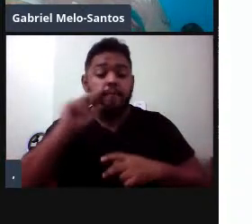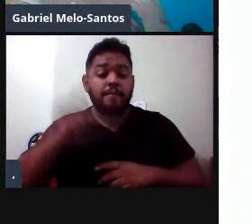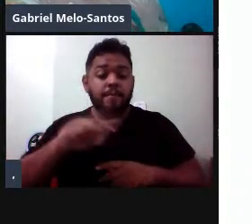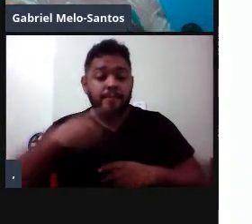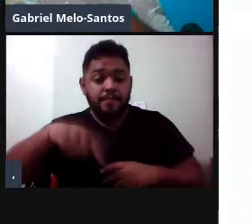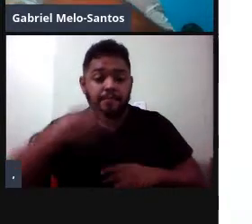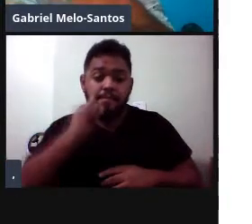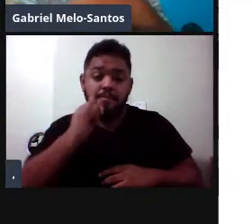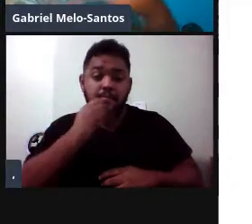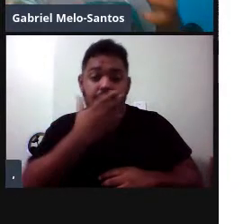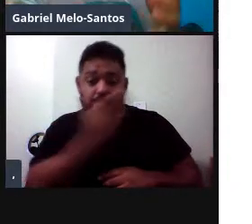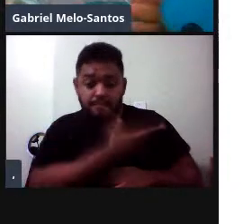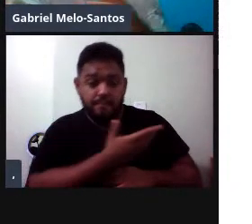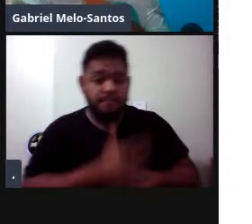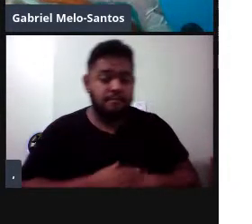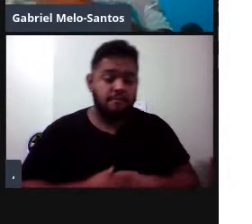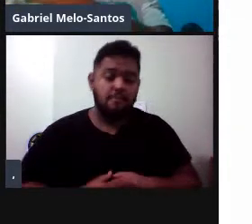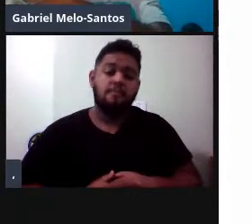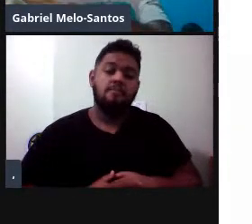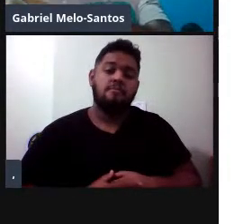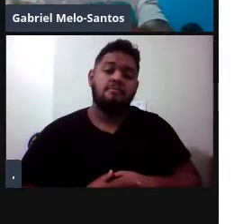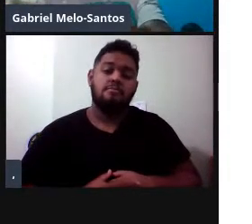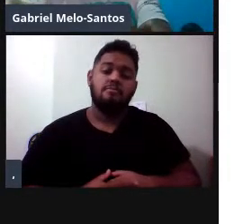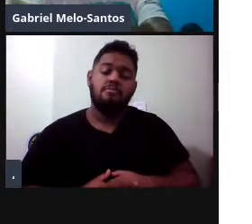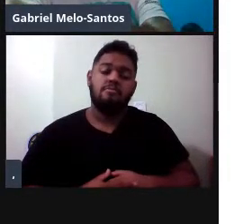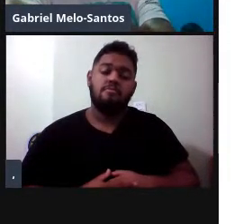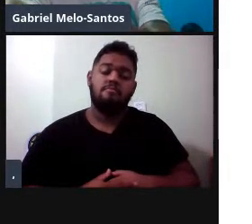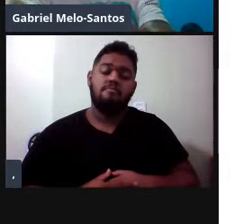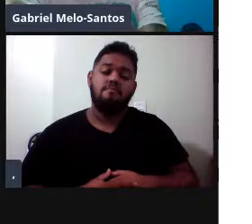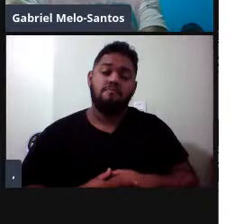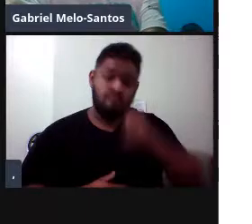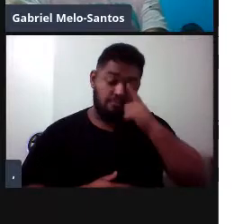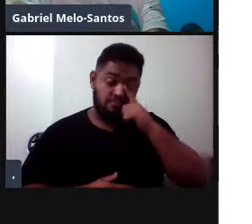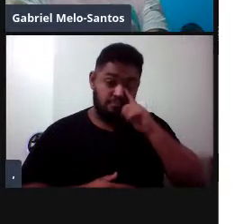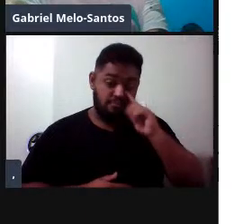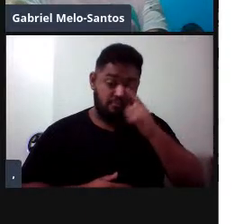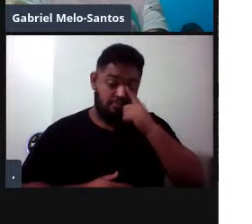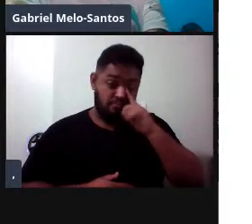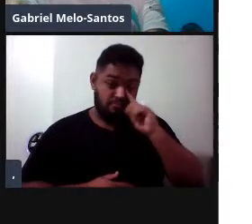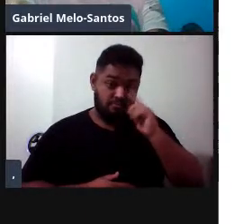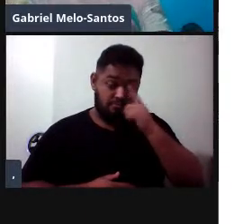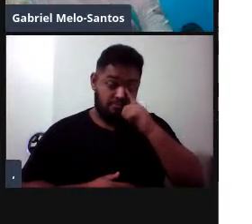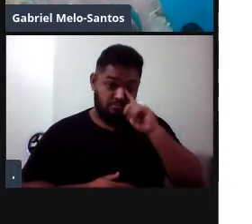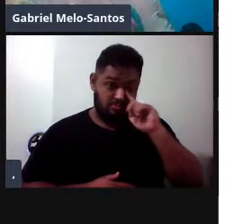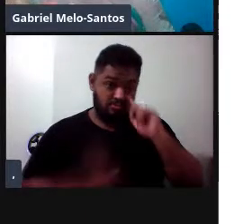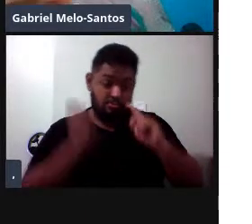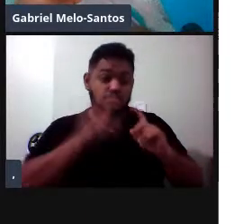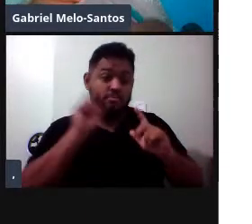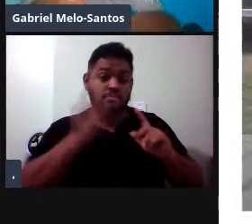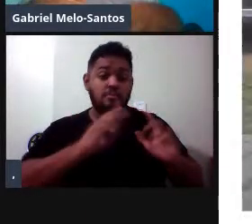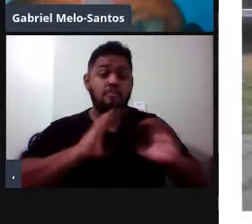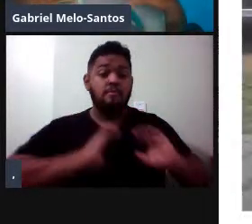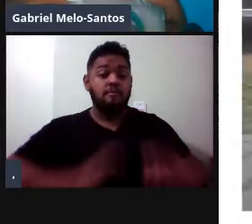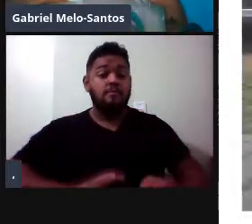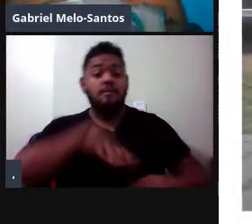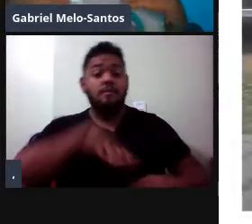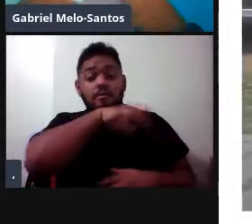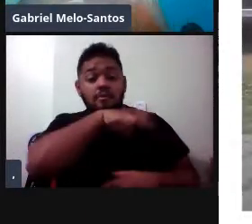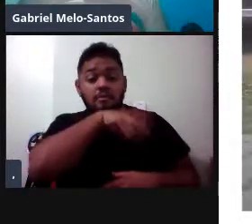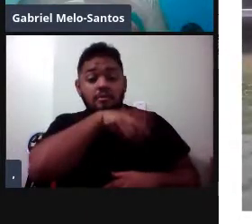noção aqui, eles entregando para as crianças, a gente conseguia ver o comportamento dos animais em detalhes e a gente conseguia